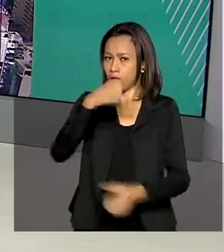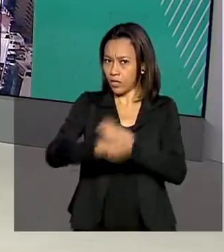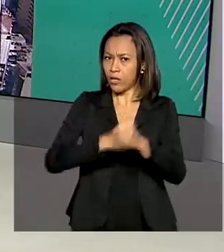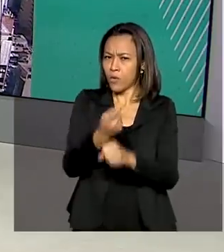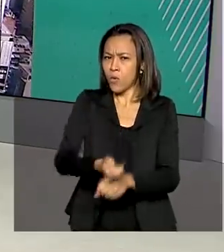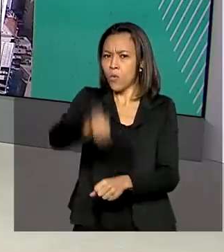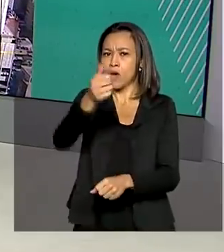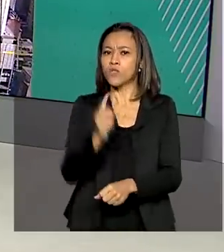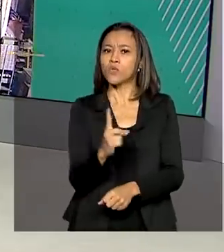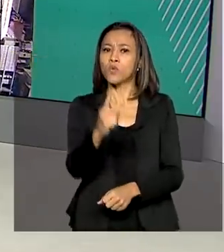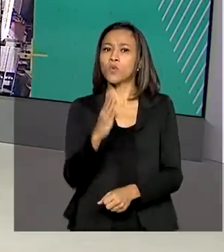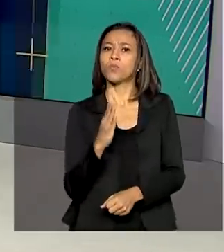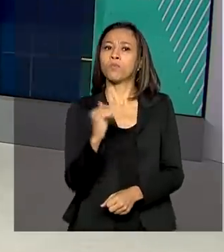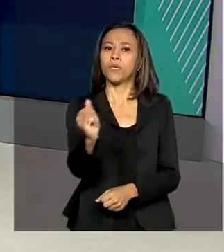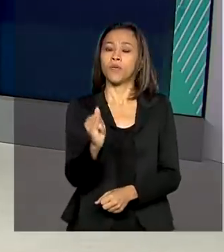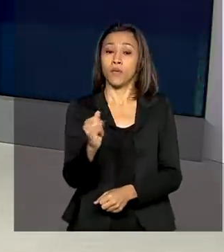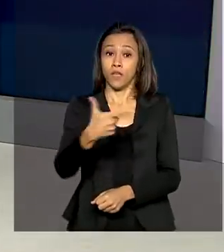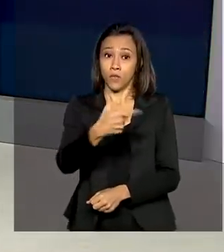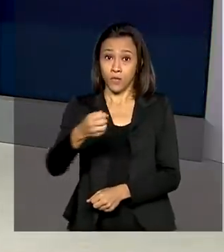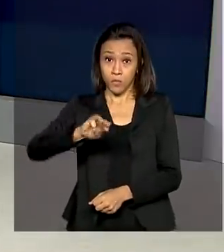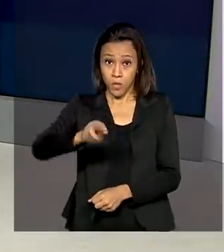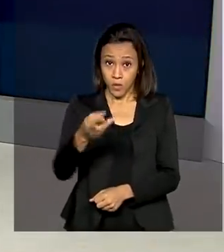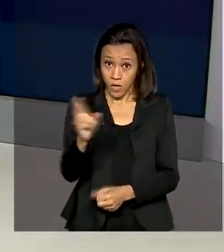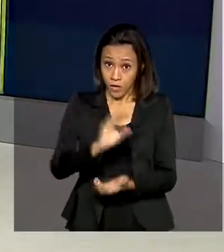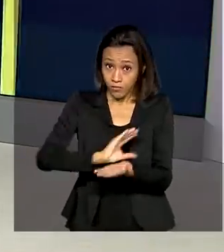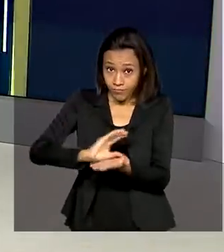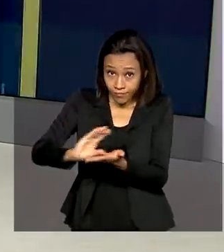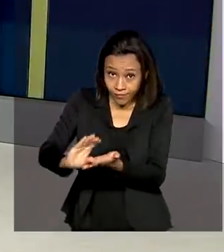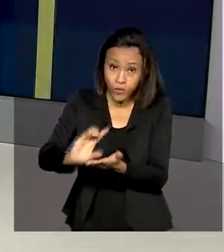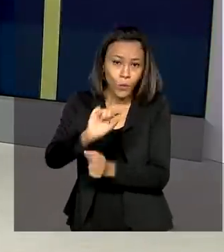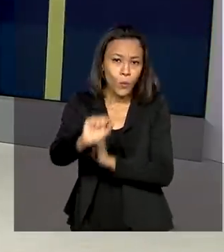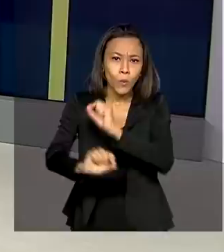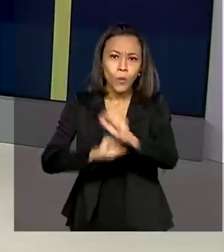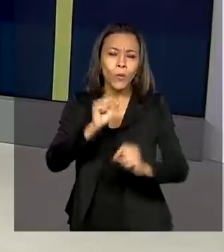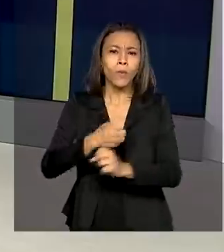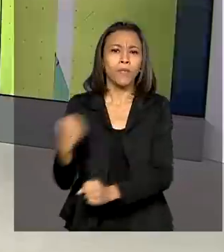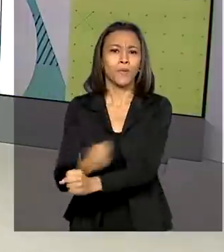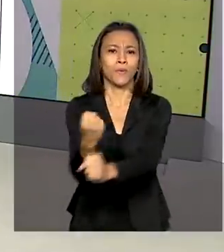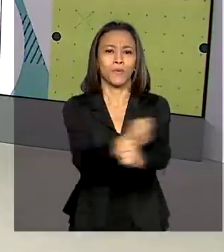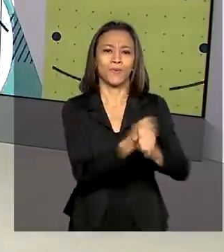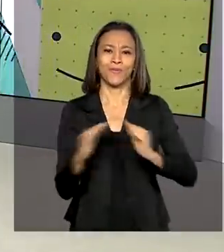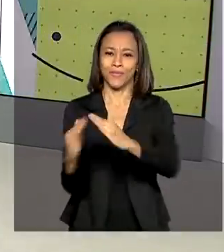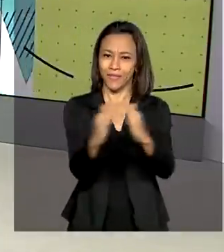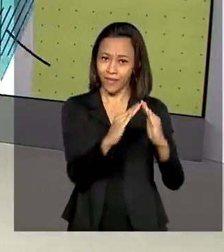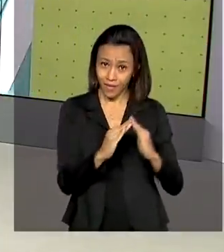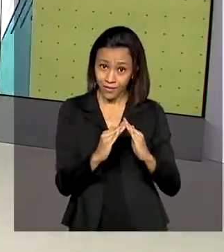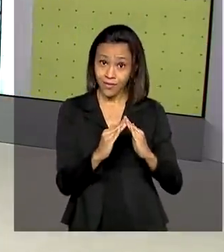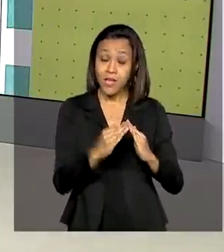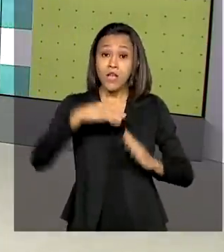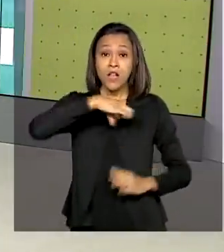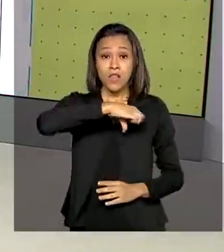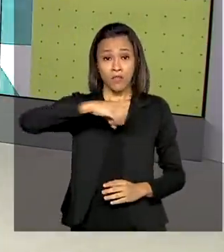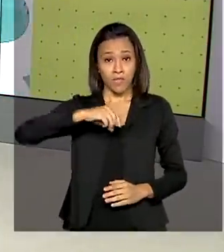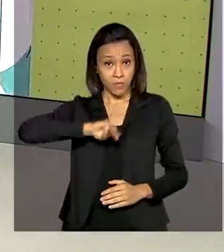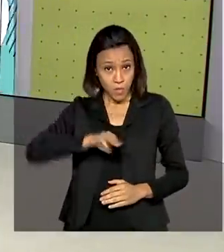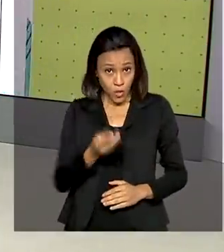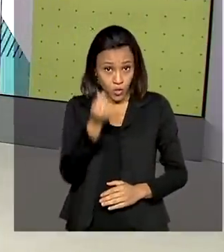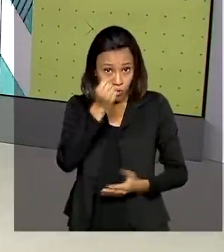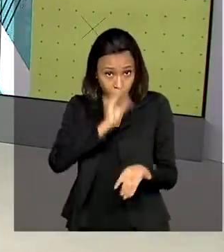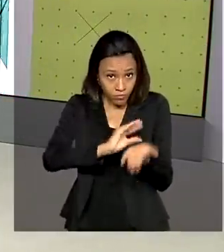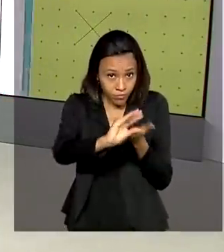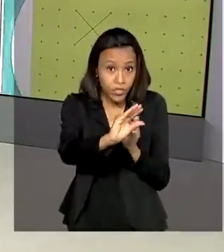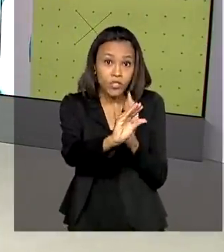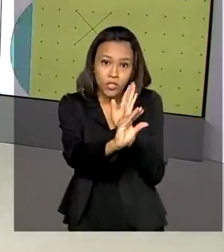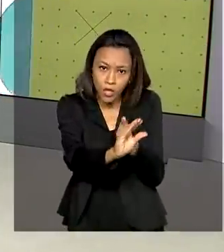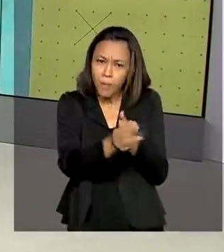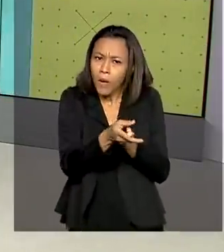1 bilhão e 200 milhões de reais do Orçamento da União no Programa de Habitação Popular. Cerca de 900 milhões foram destinados